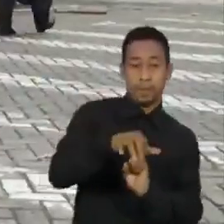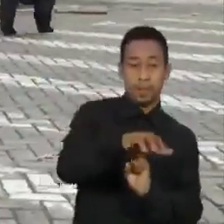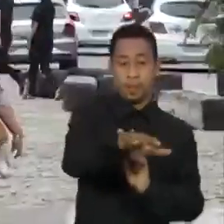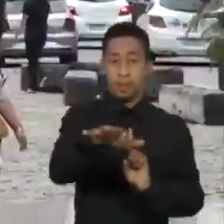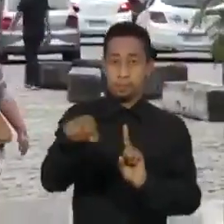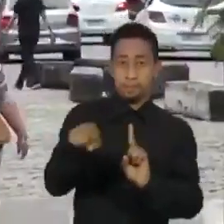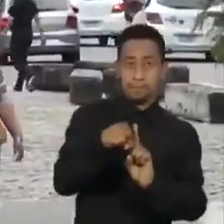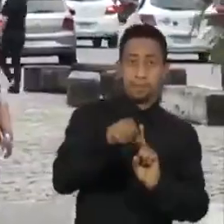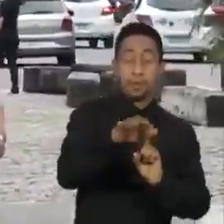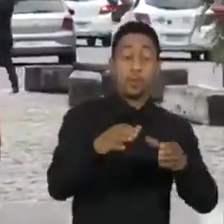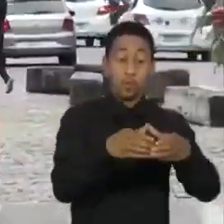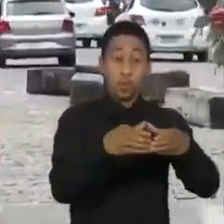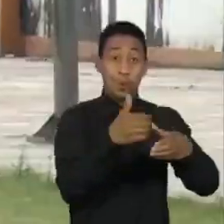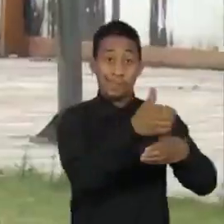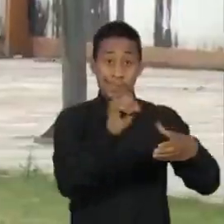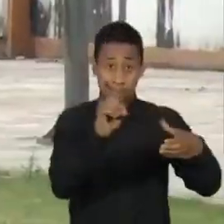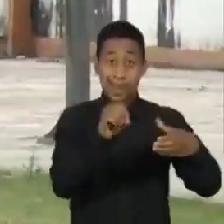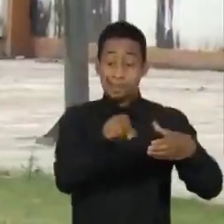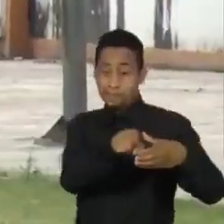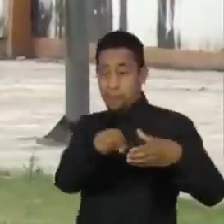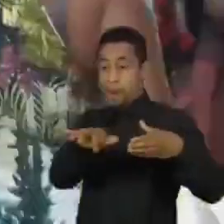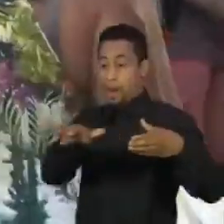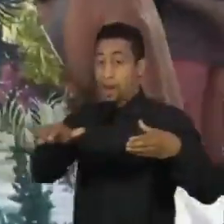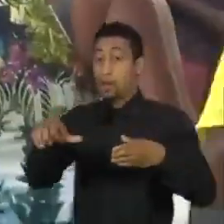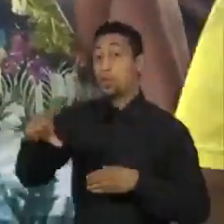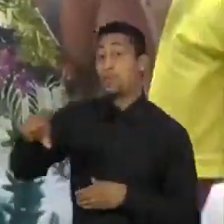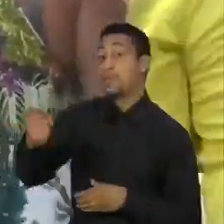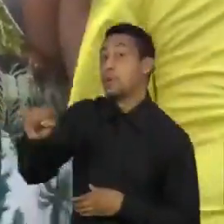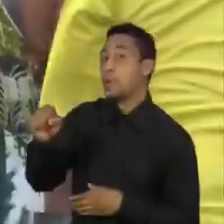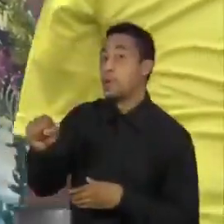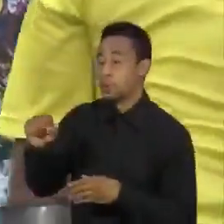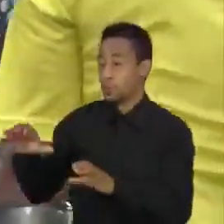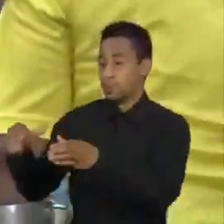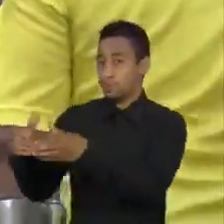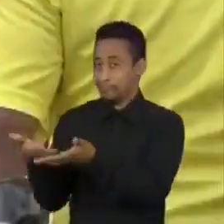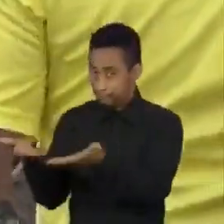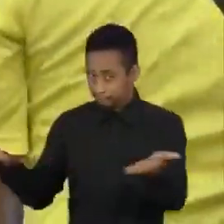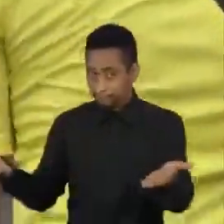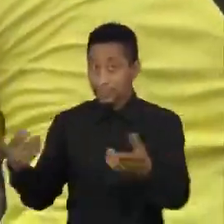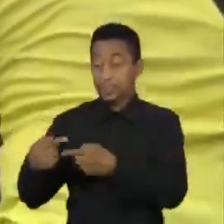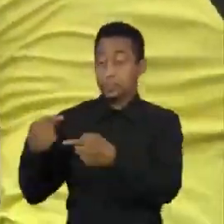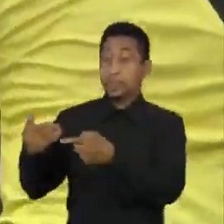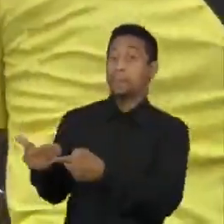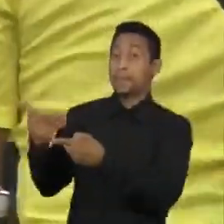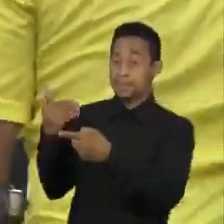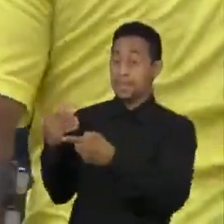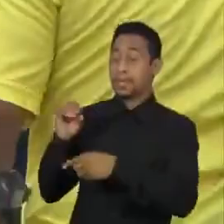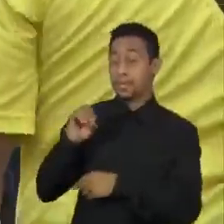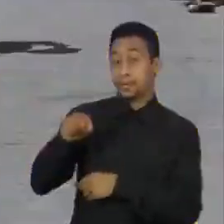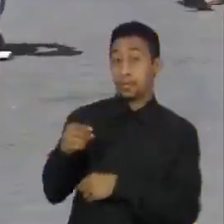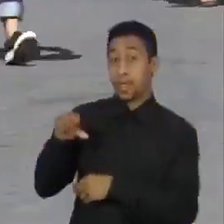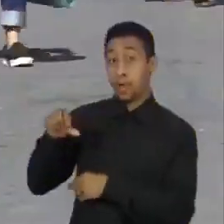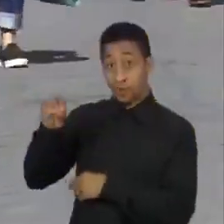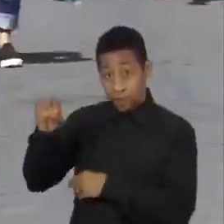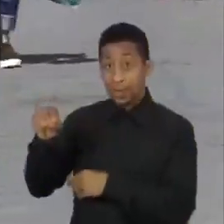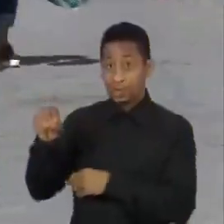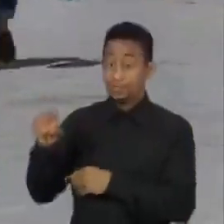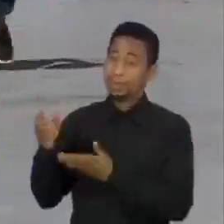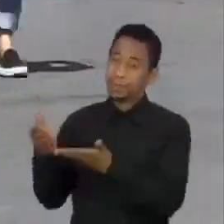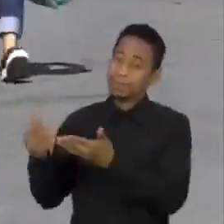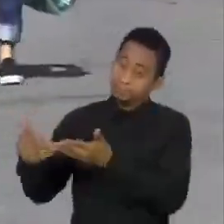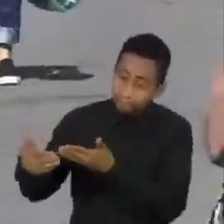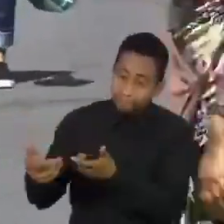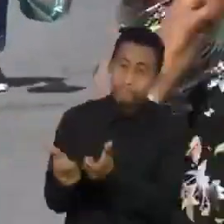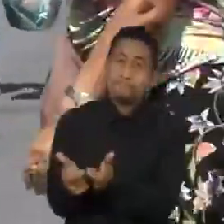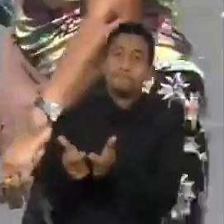infectados transmite o vírus para outras 98 pessoas. Na semana passada, a taxa estava em 0,90. Mas essa é a